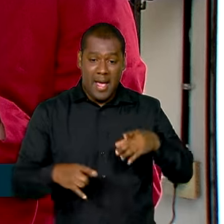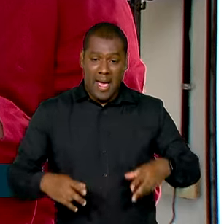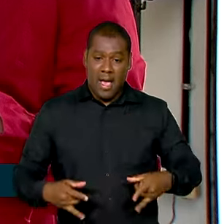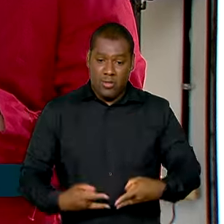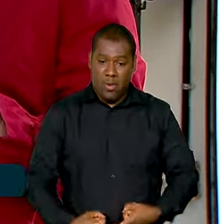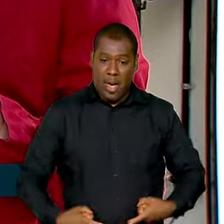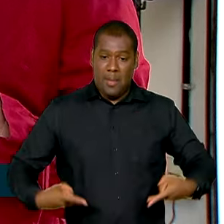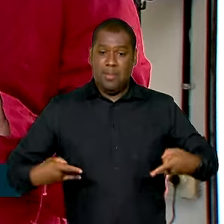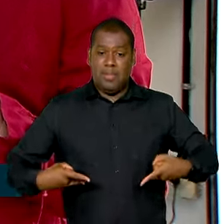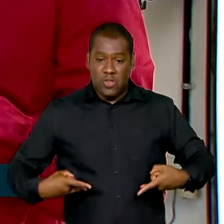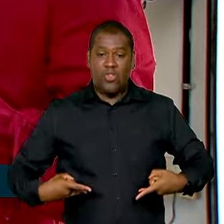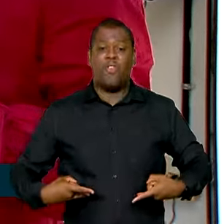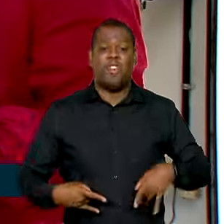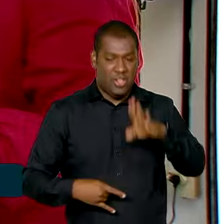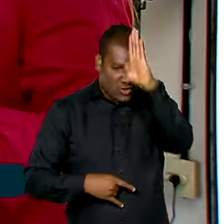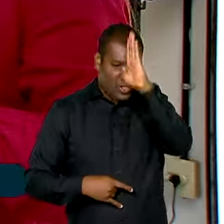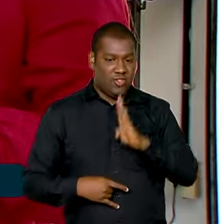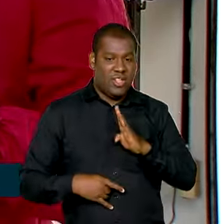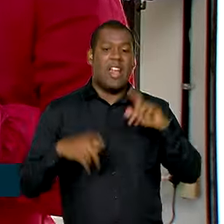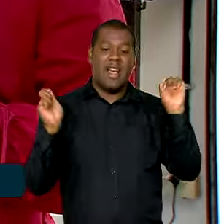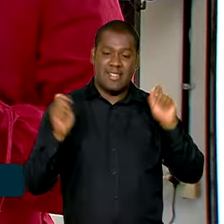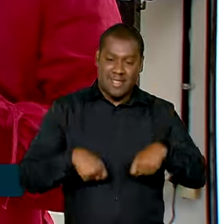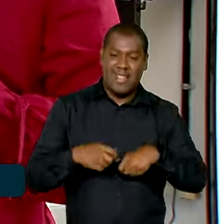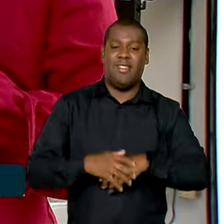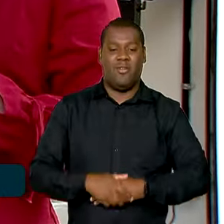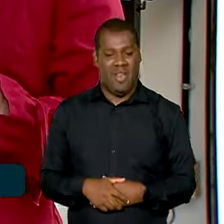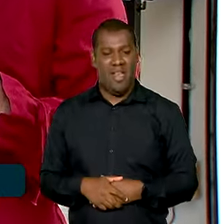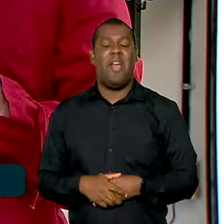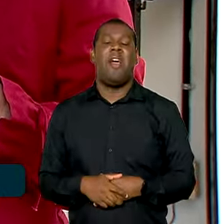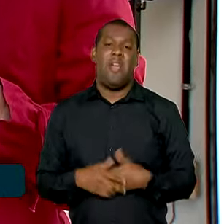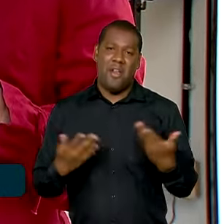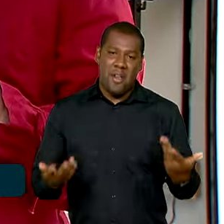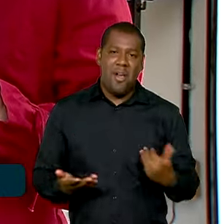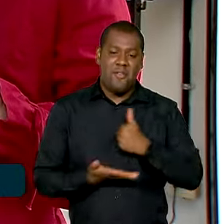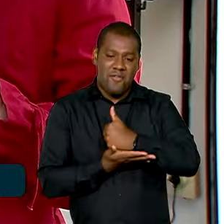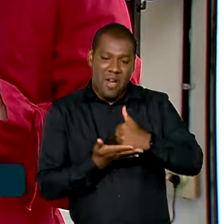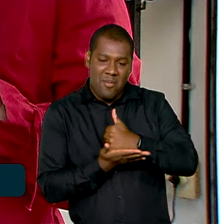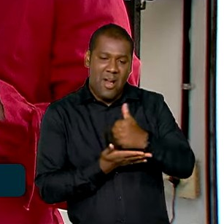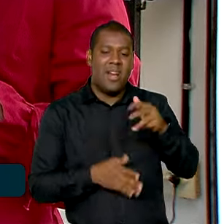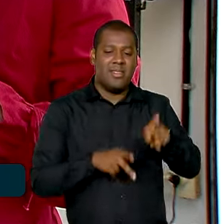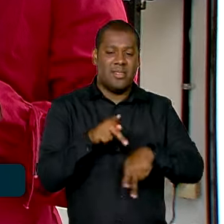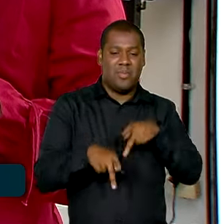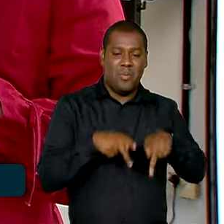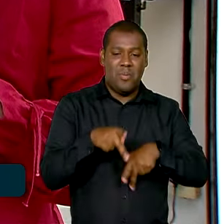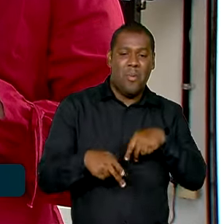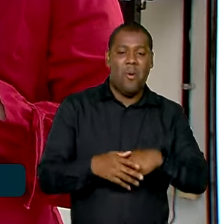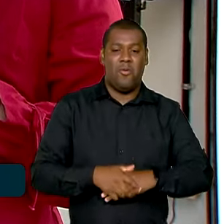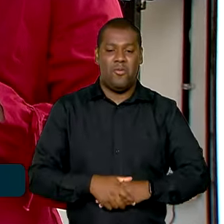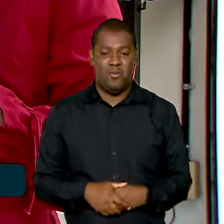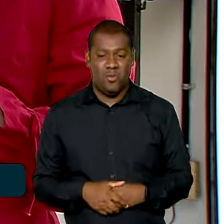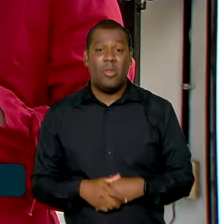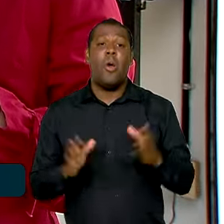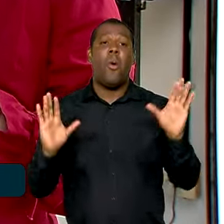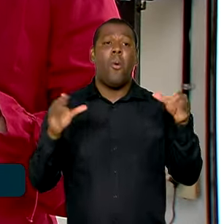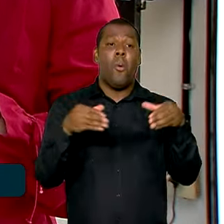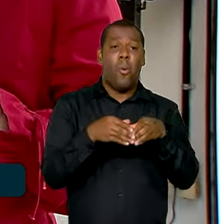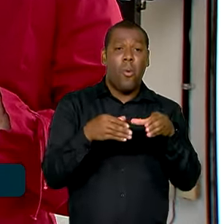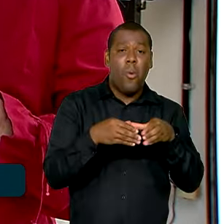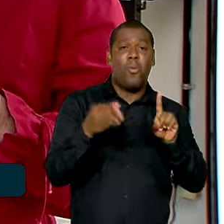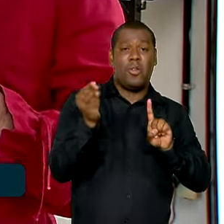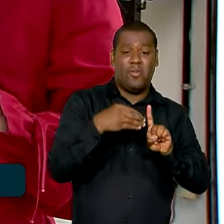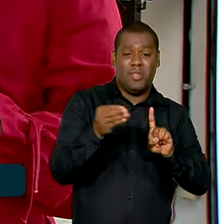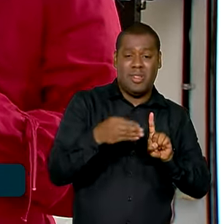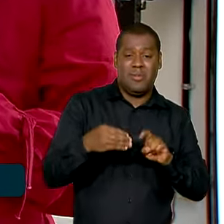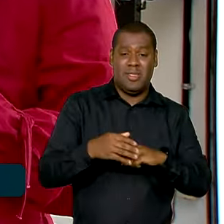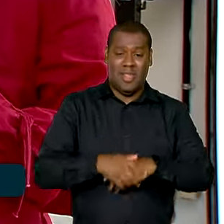mil farmácias credenciadas, como esta aqui. O foco da distribuição é direcionado aos grupos que vivem abaixo